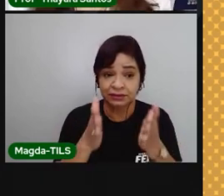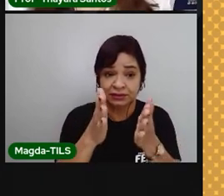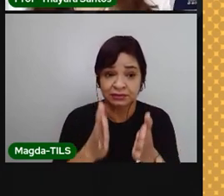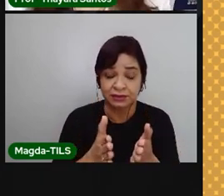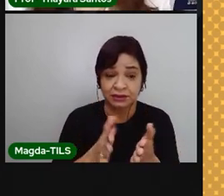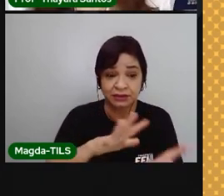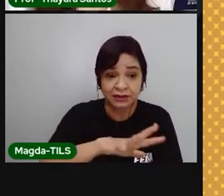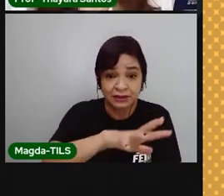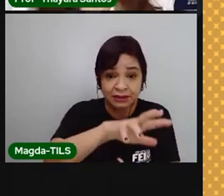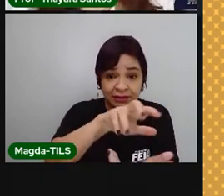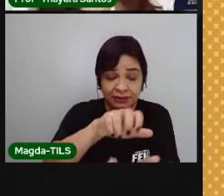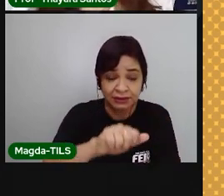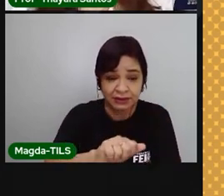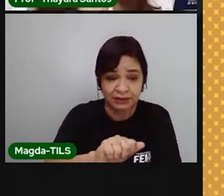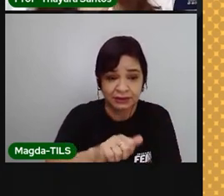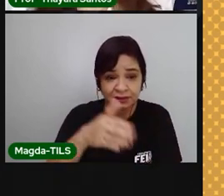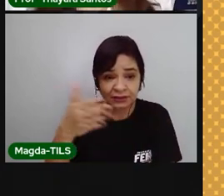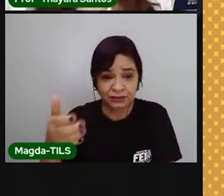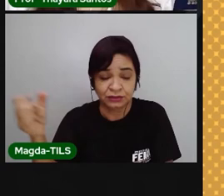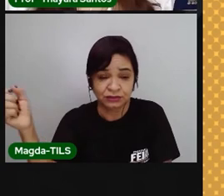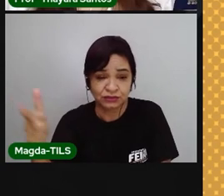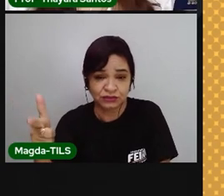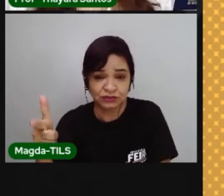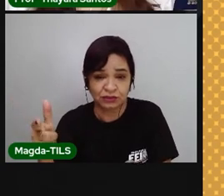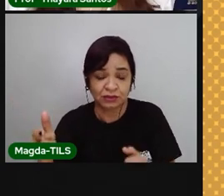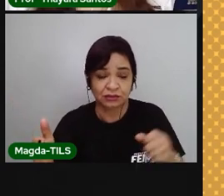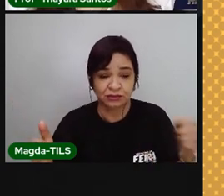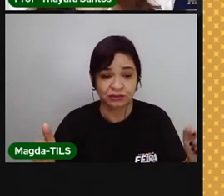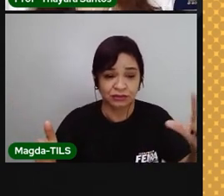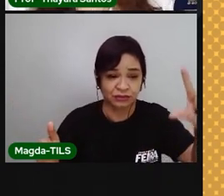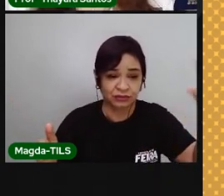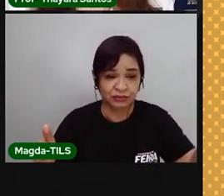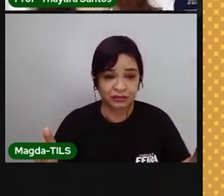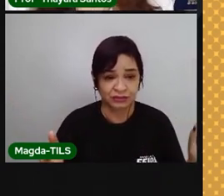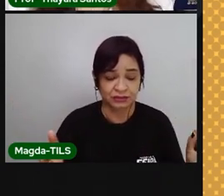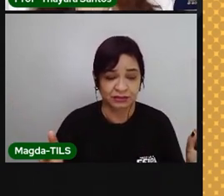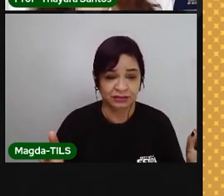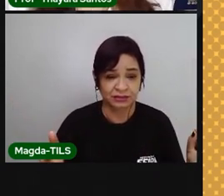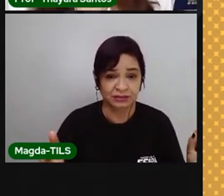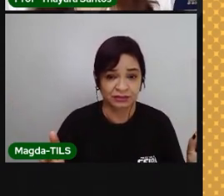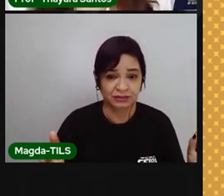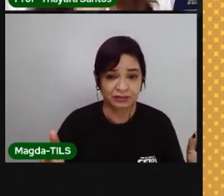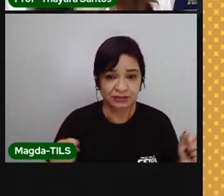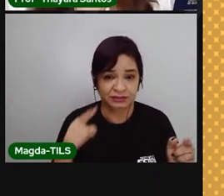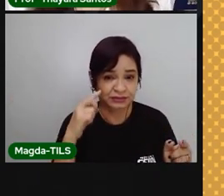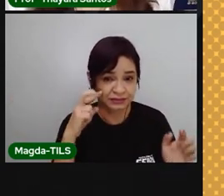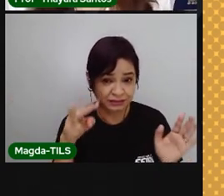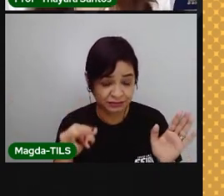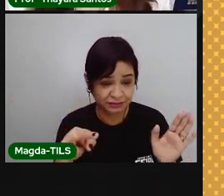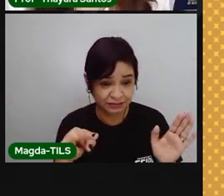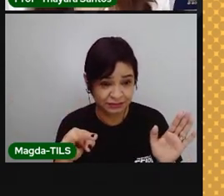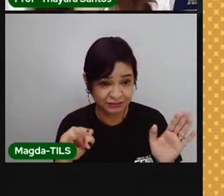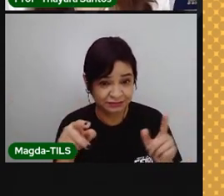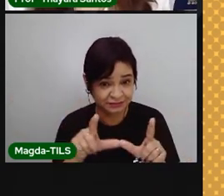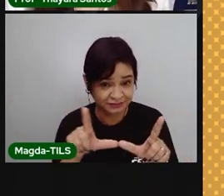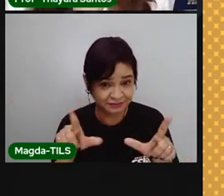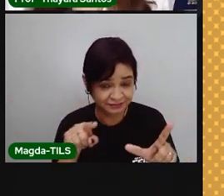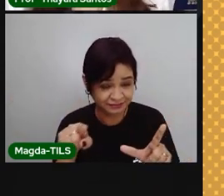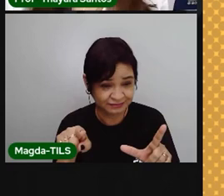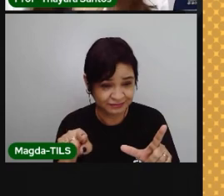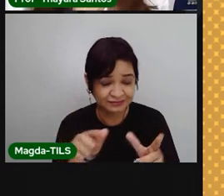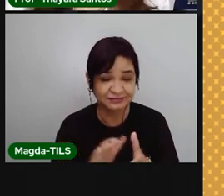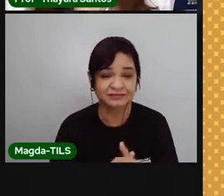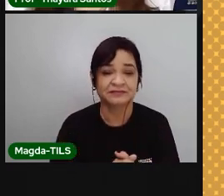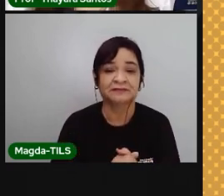Terra. De um lado, a gente vai ter o Sol, a Terra vai estar no meio e a Lua vai estar aqui, nessa última posição.